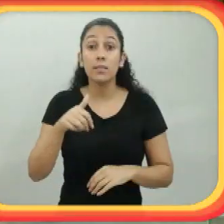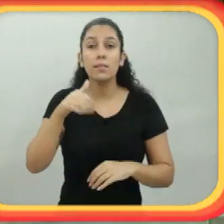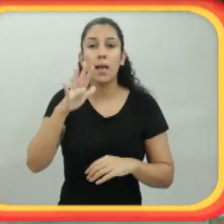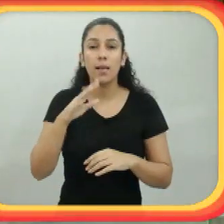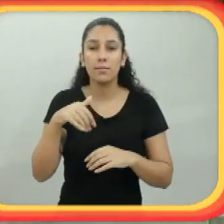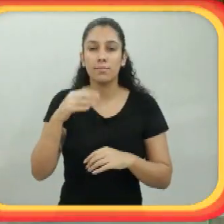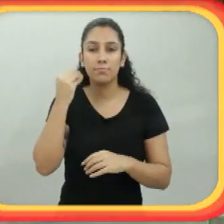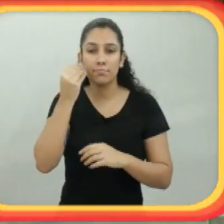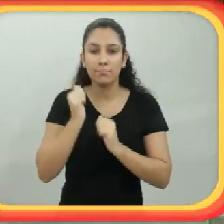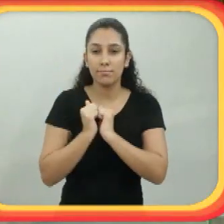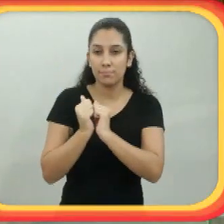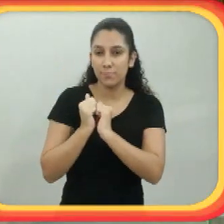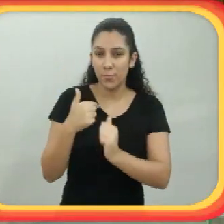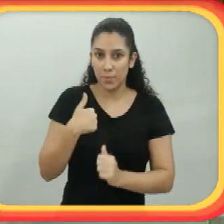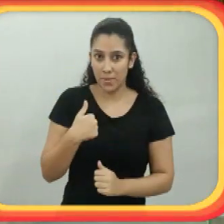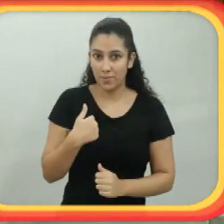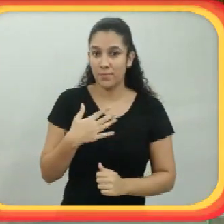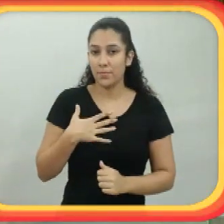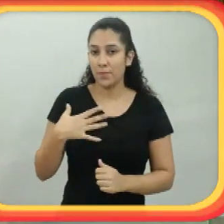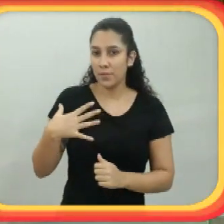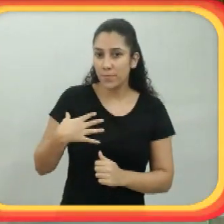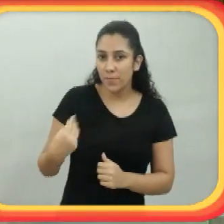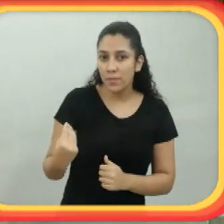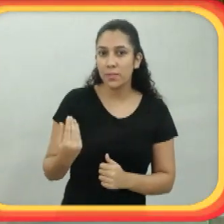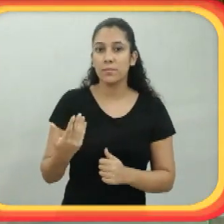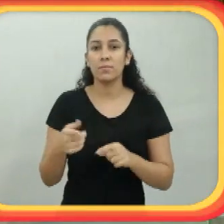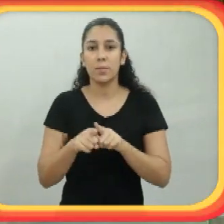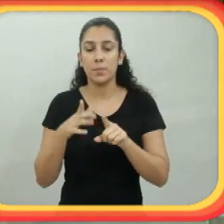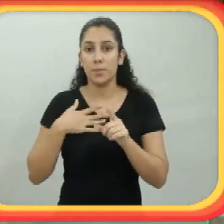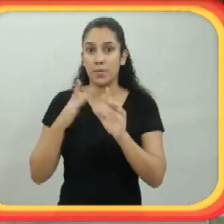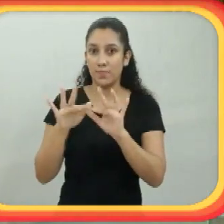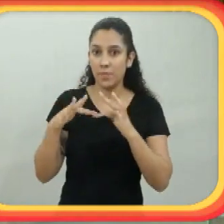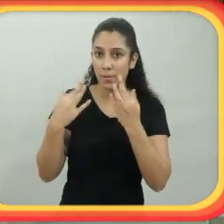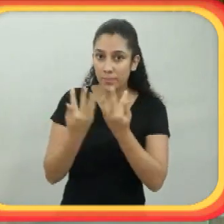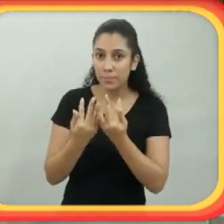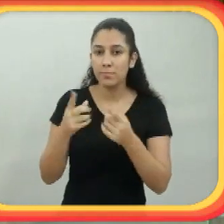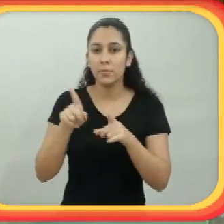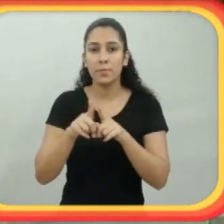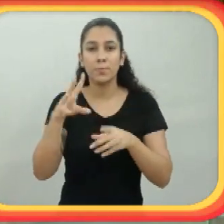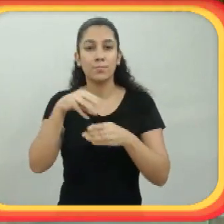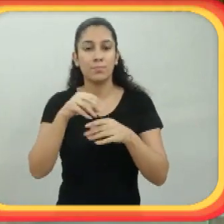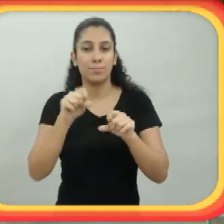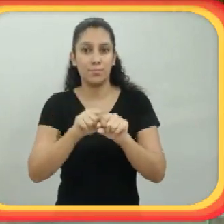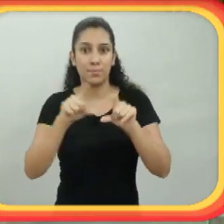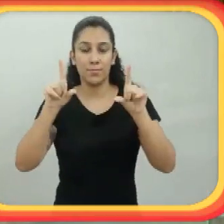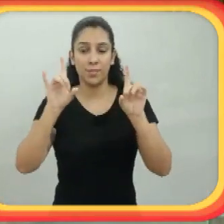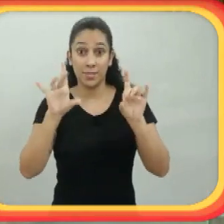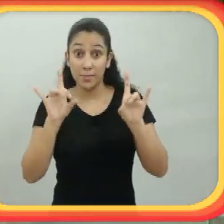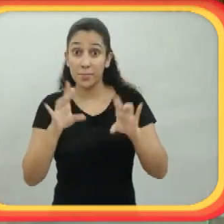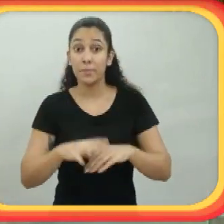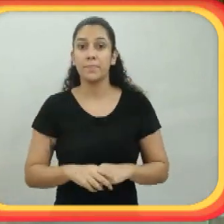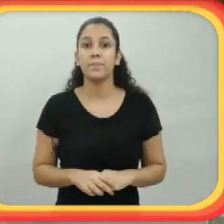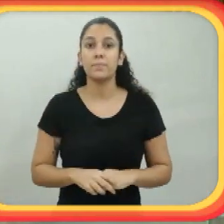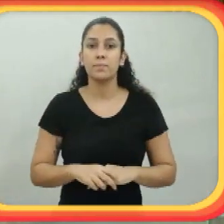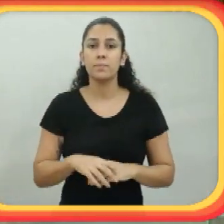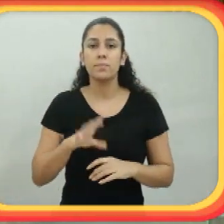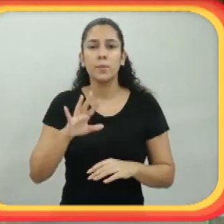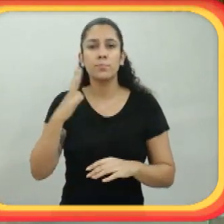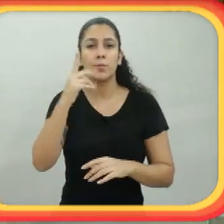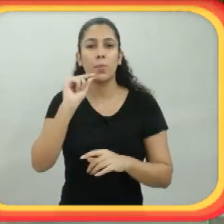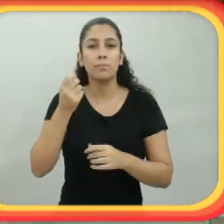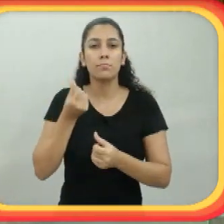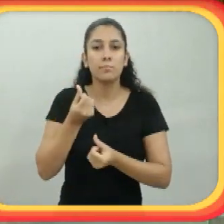hoje, olhando para trás, eu percebo que eu construí uma história, que ainda não acabou. Eu estou